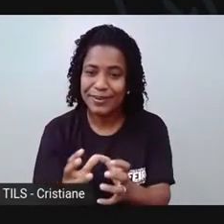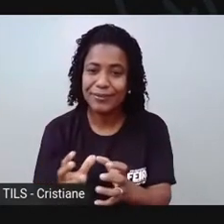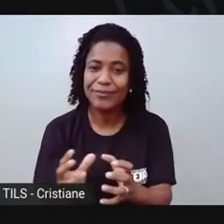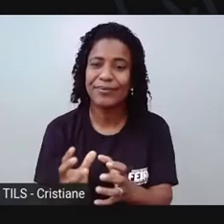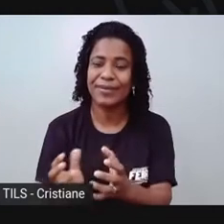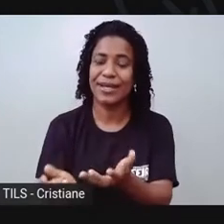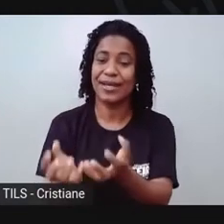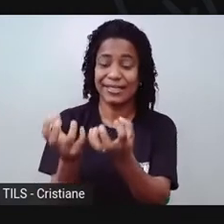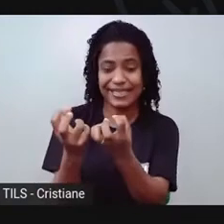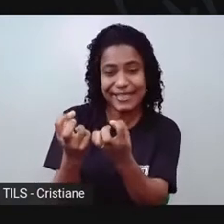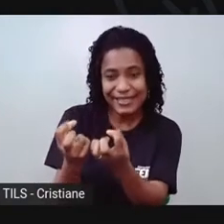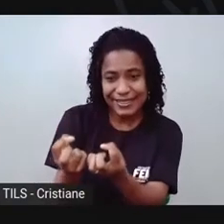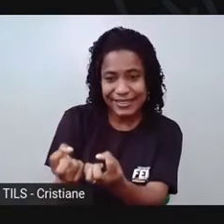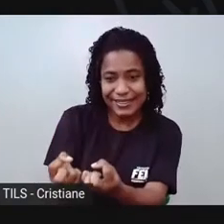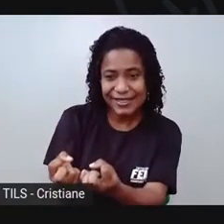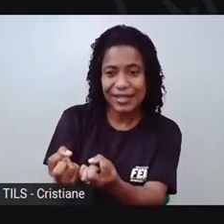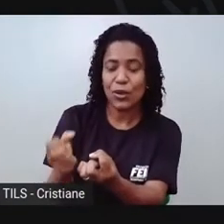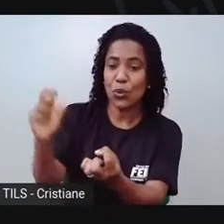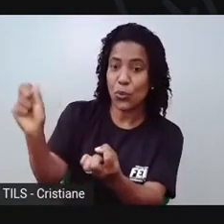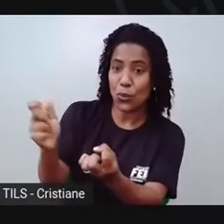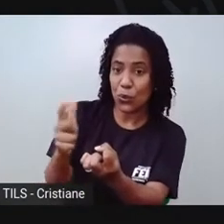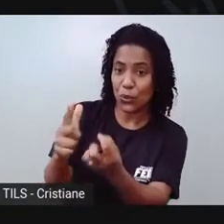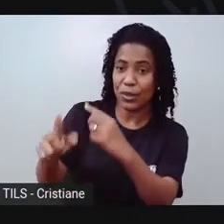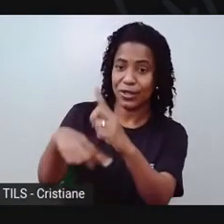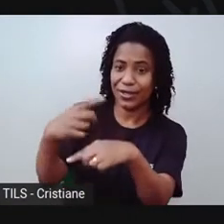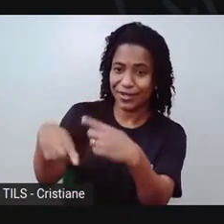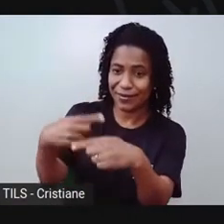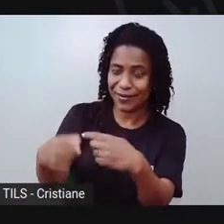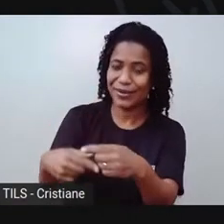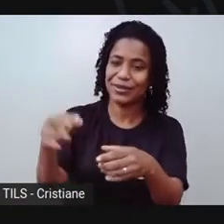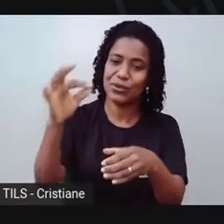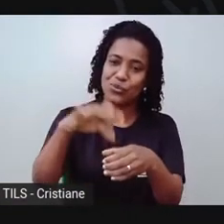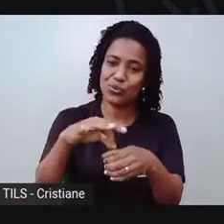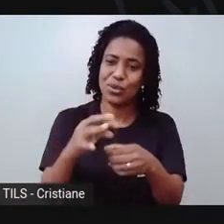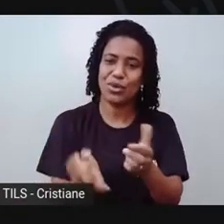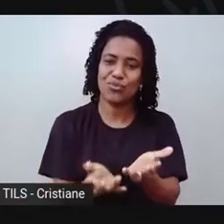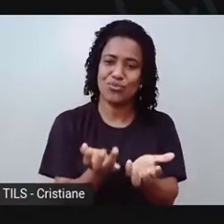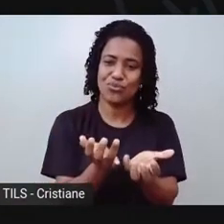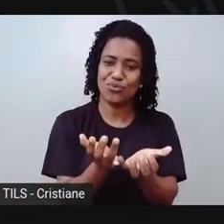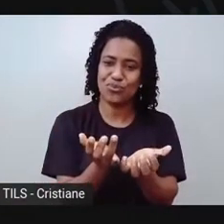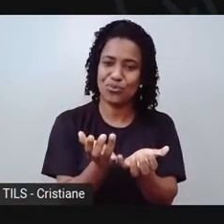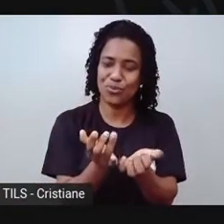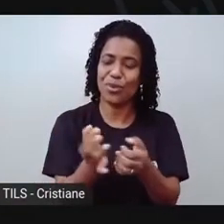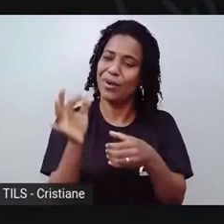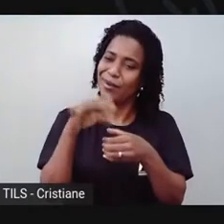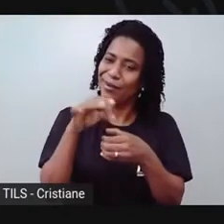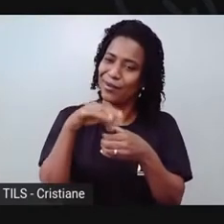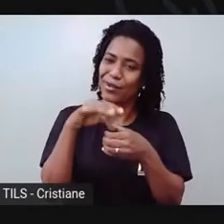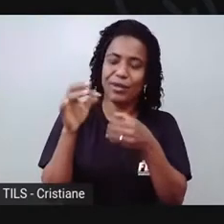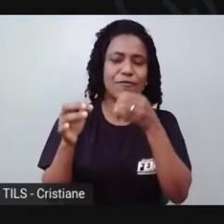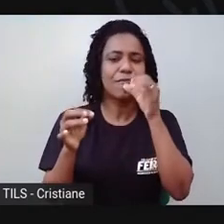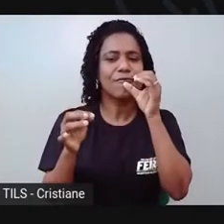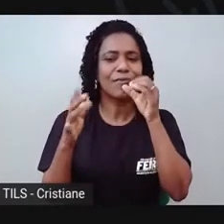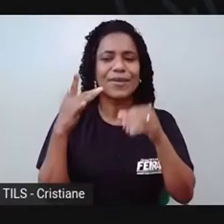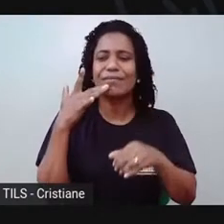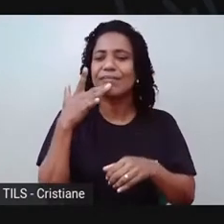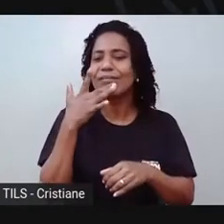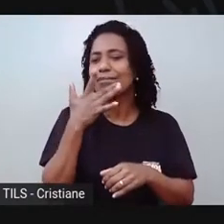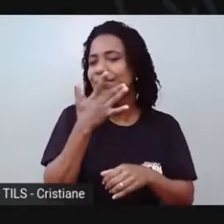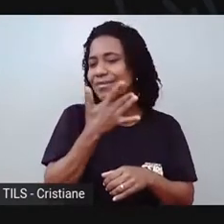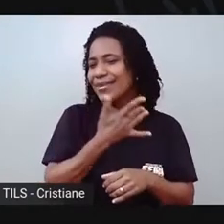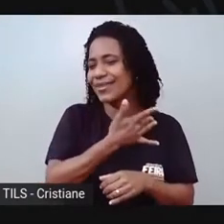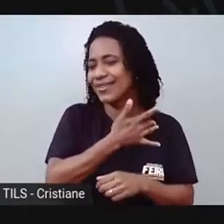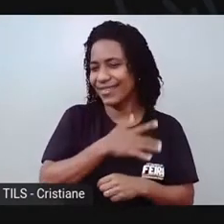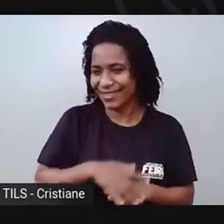para secar e fazer chá! É! E é muito gostoso tomar o chá da camomila! Só que agora